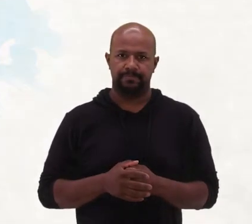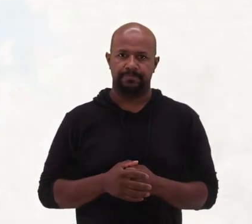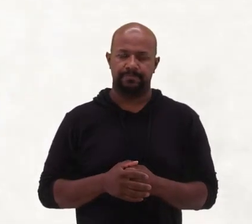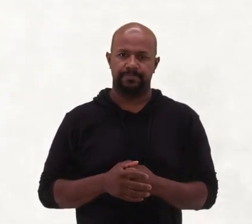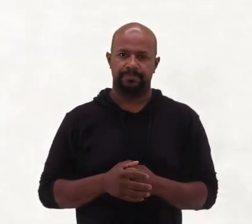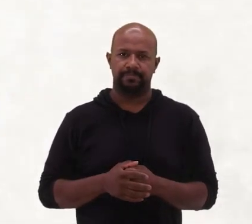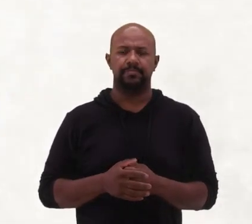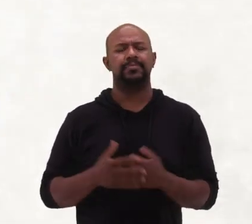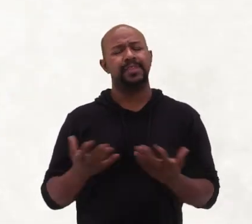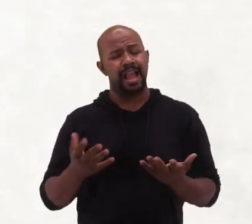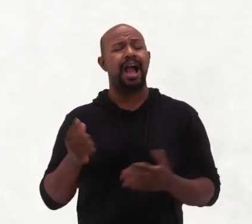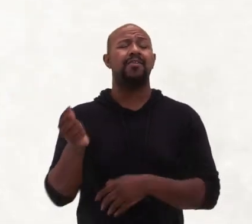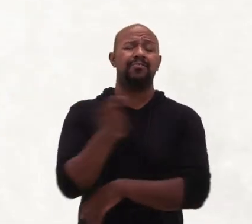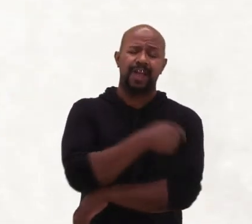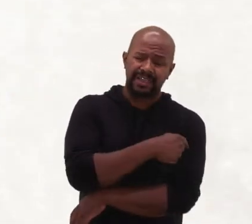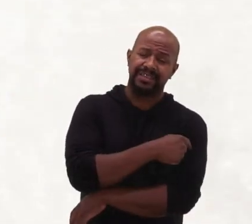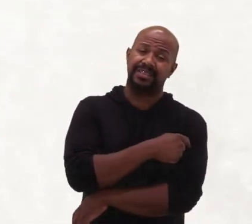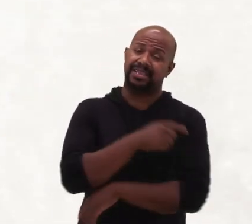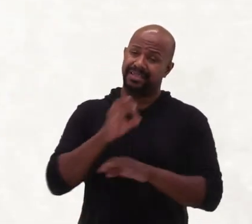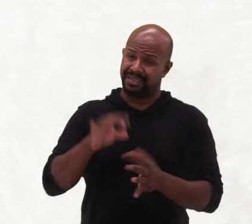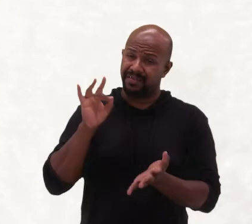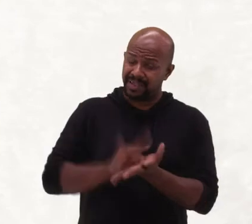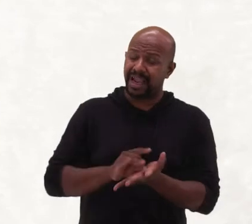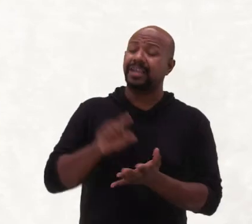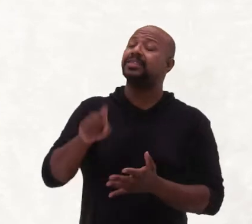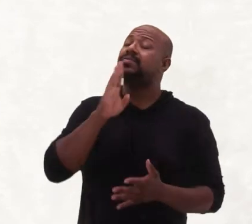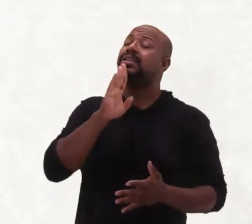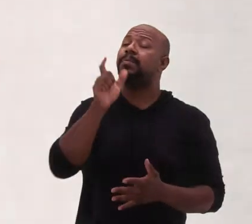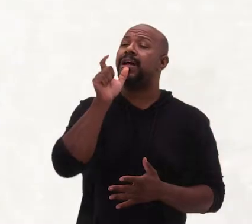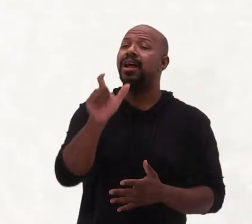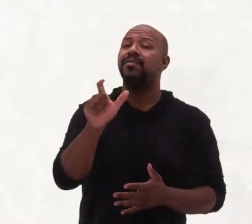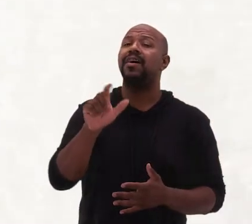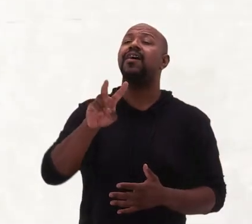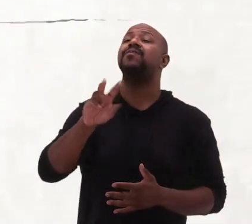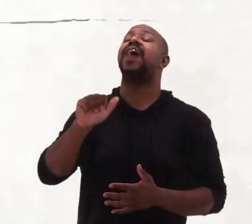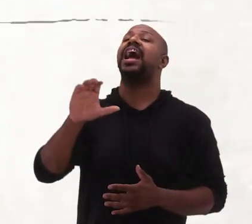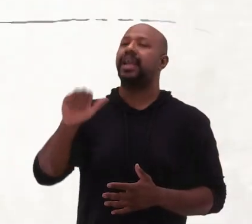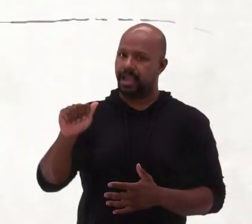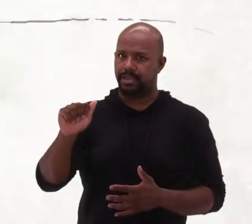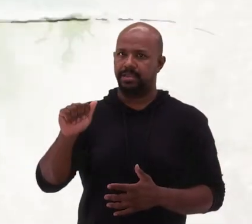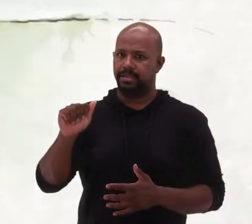As vacinas, na verdade, vêm da palavra vaca.